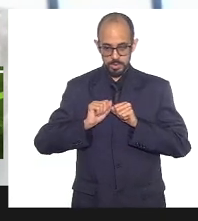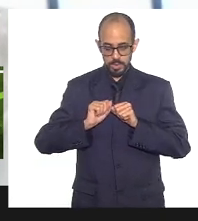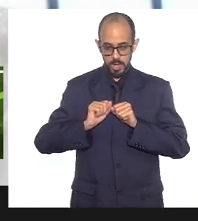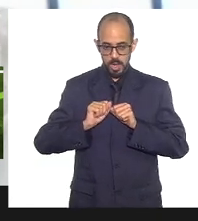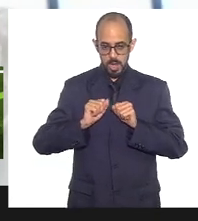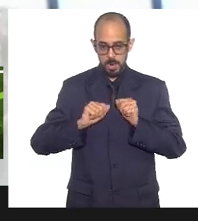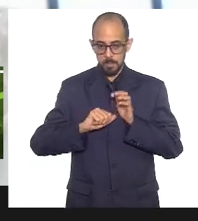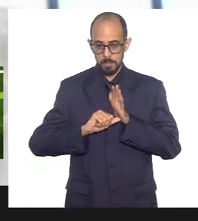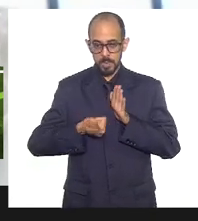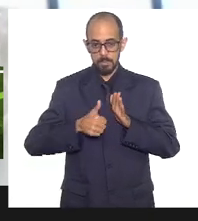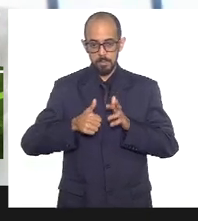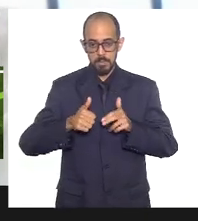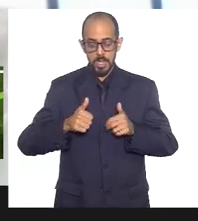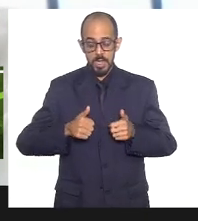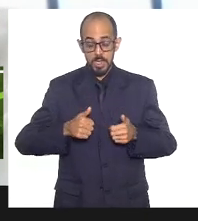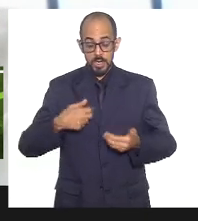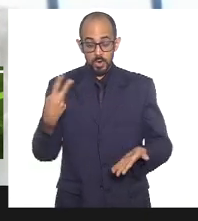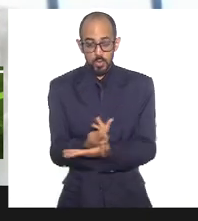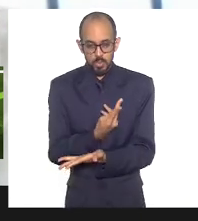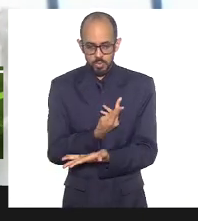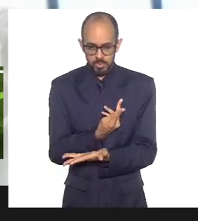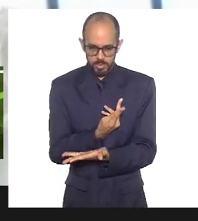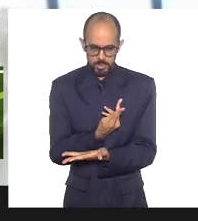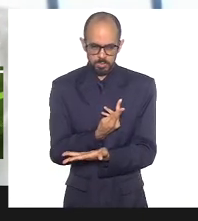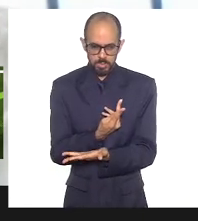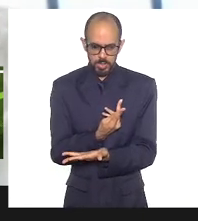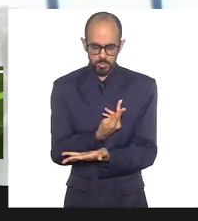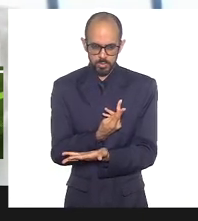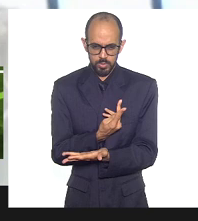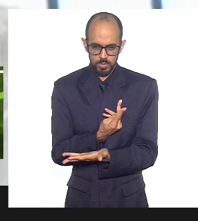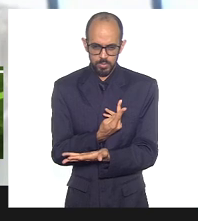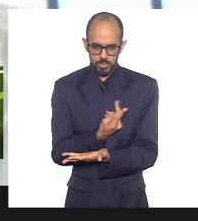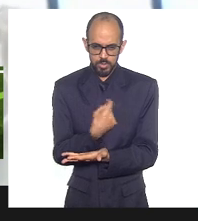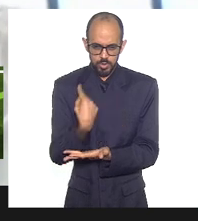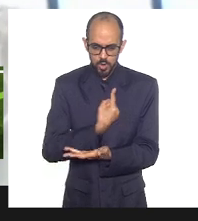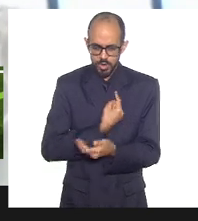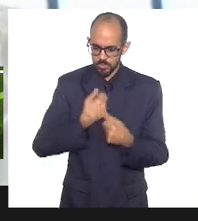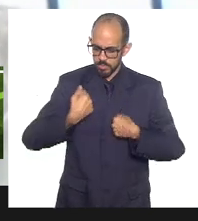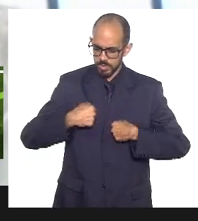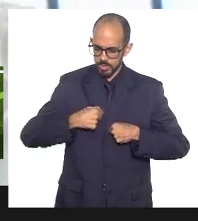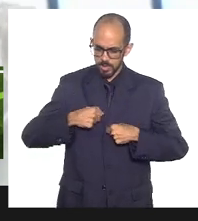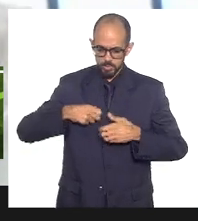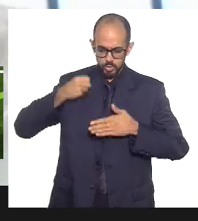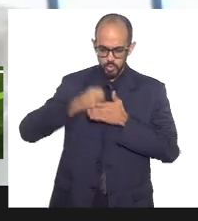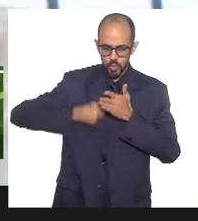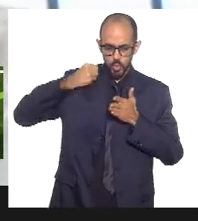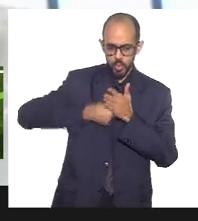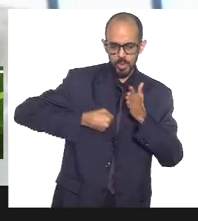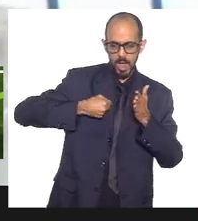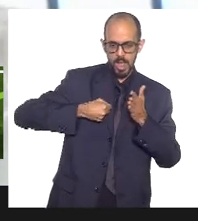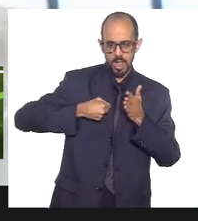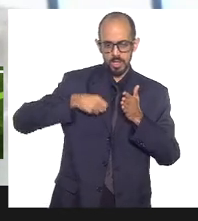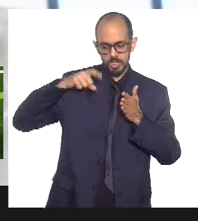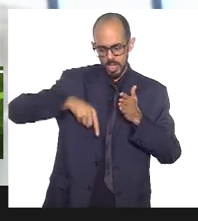primeira causa, a primeira situação para nós lutarmos, para essa luta, porque é uma luta